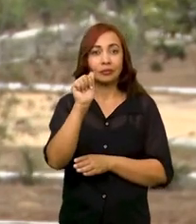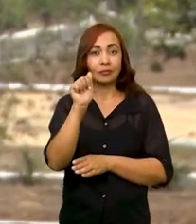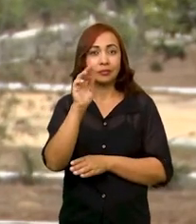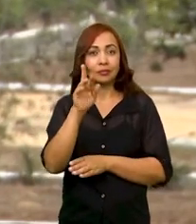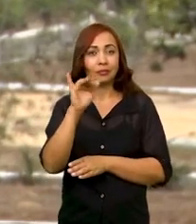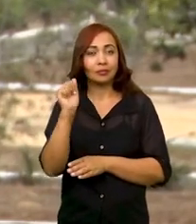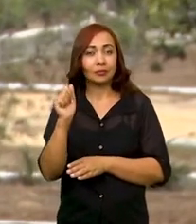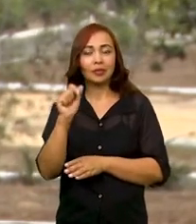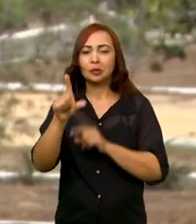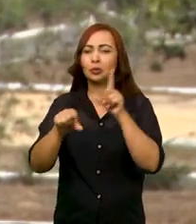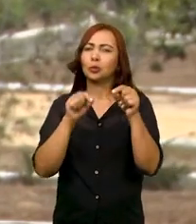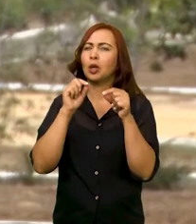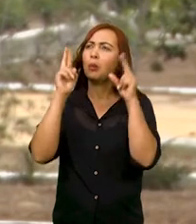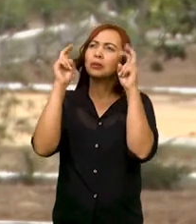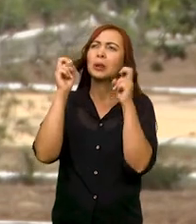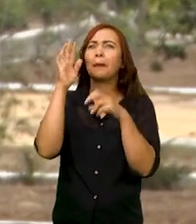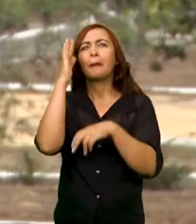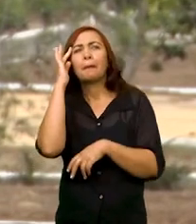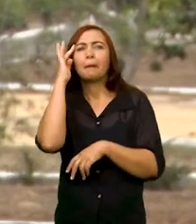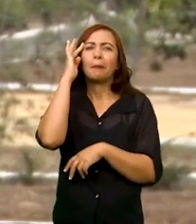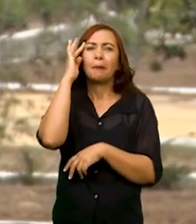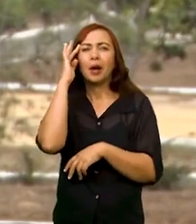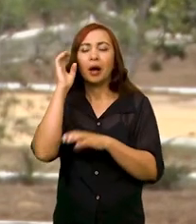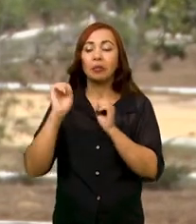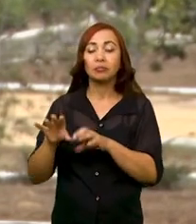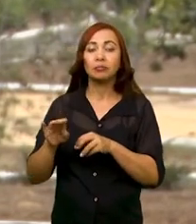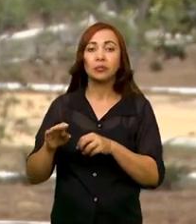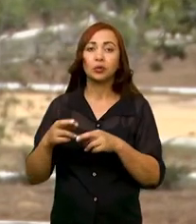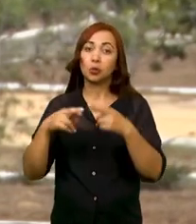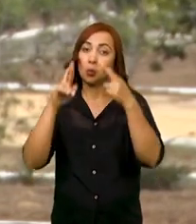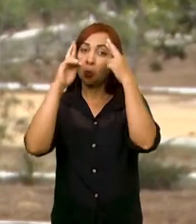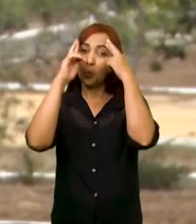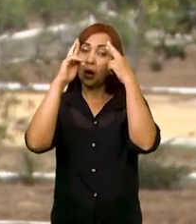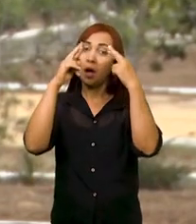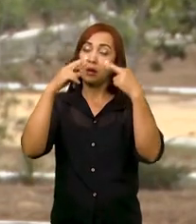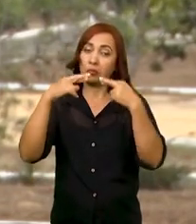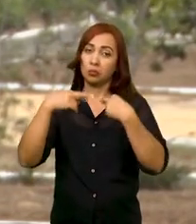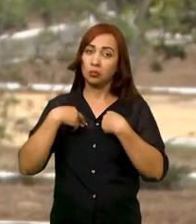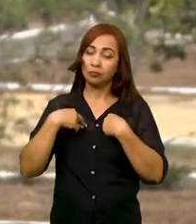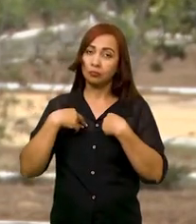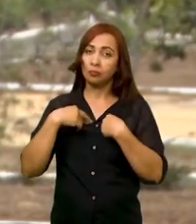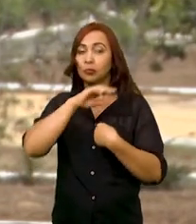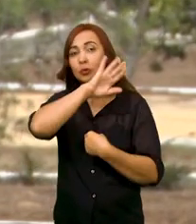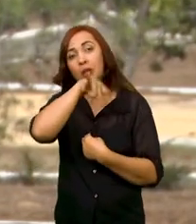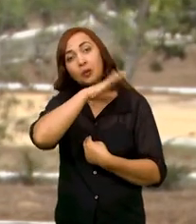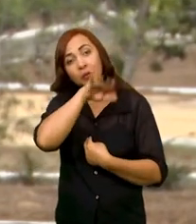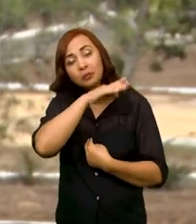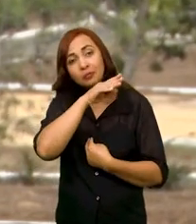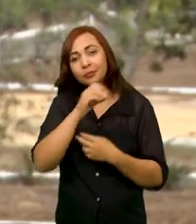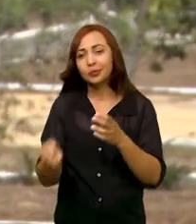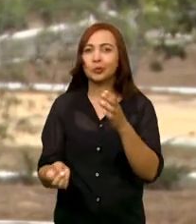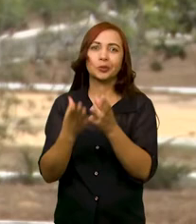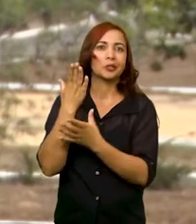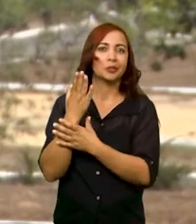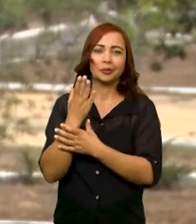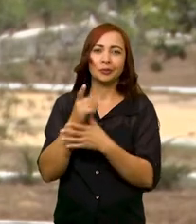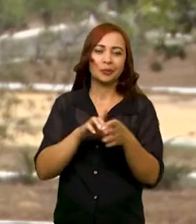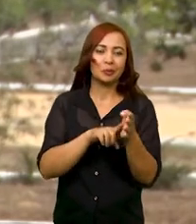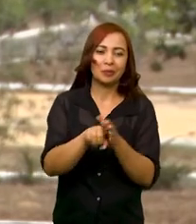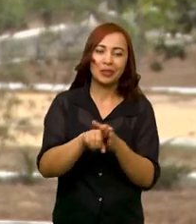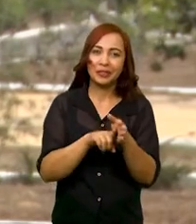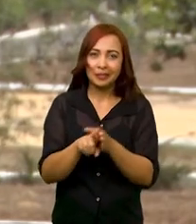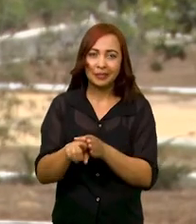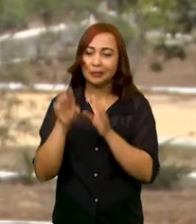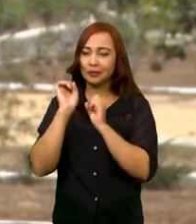Gabriele, a gente foi definido um tema. E aí o ensino do respeito aos animais surgiu. Então, o